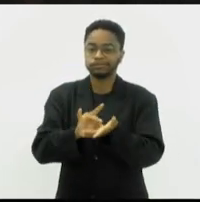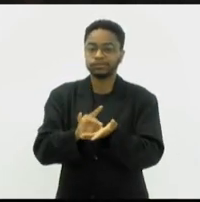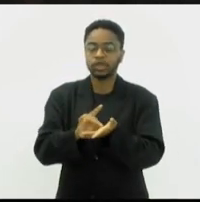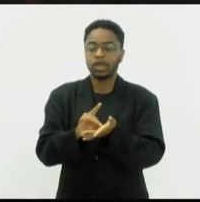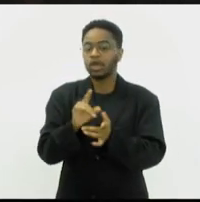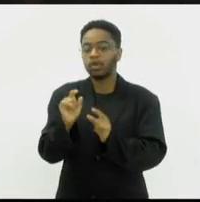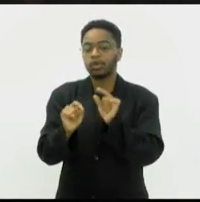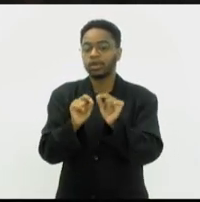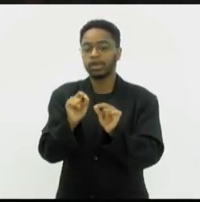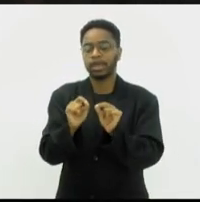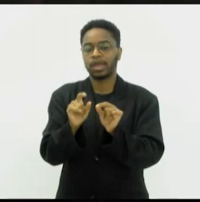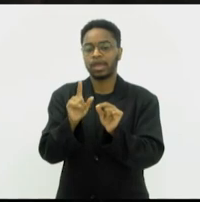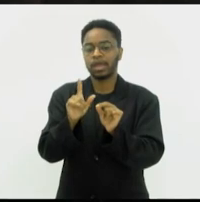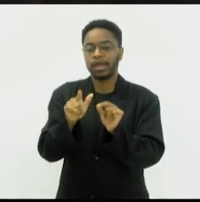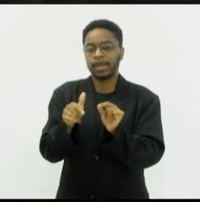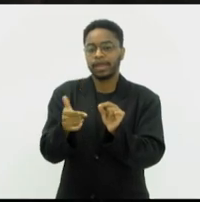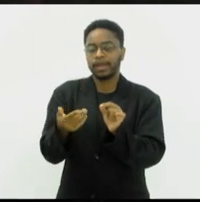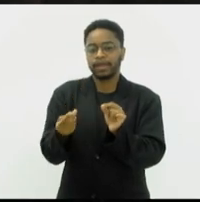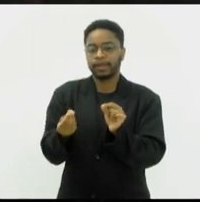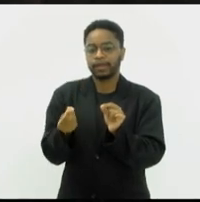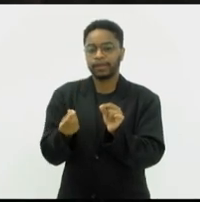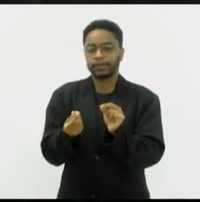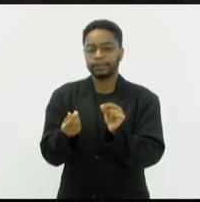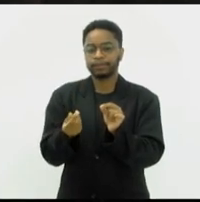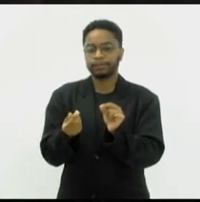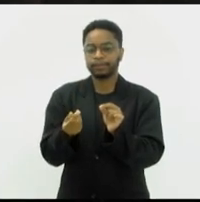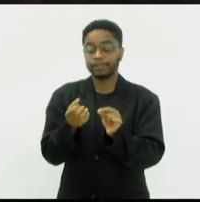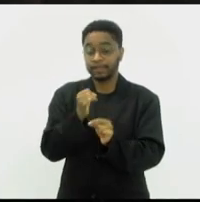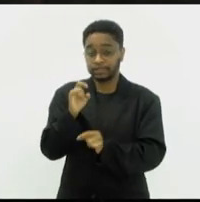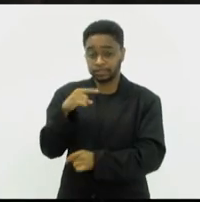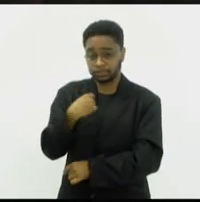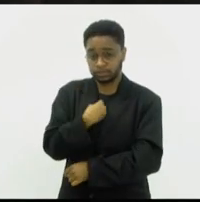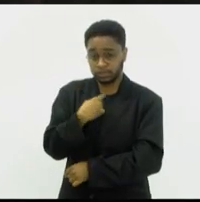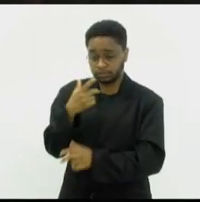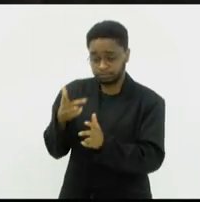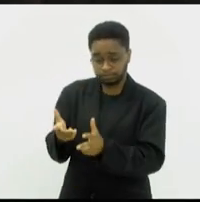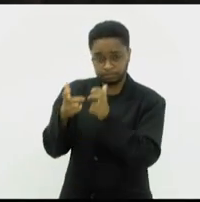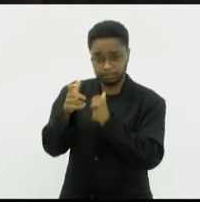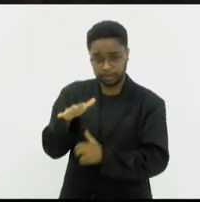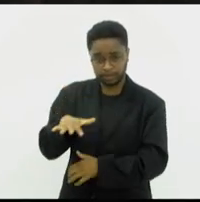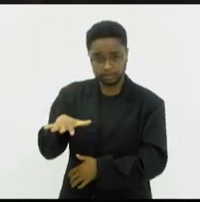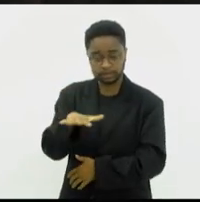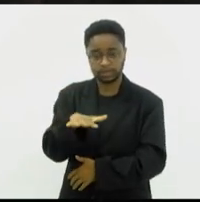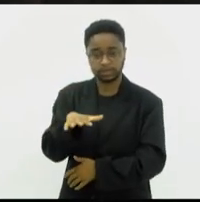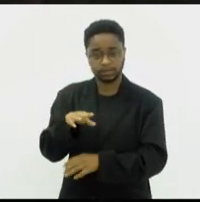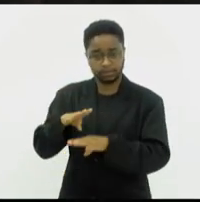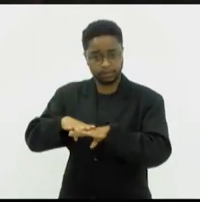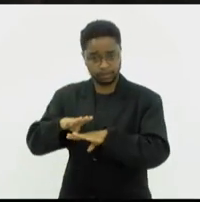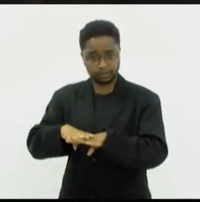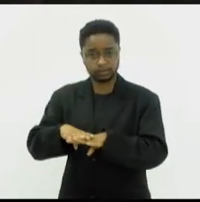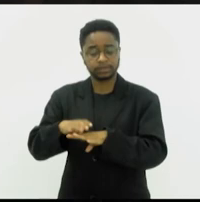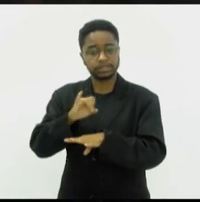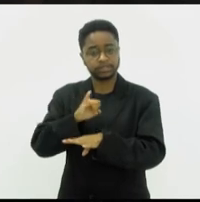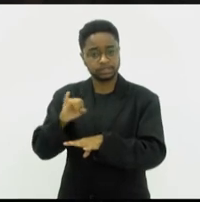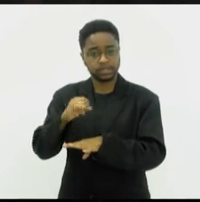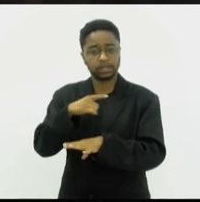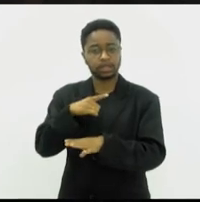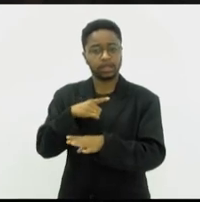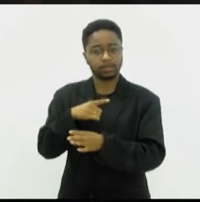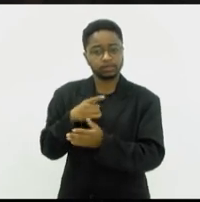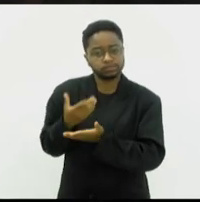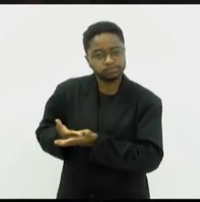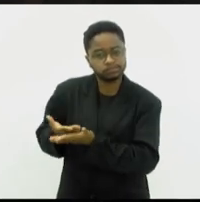Algo que, visto com o rigor e a precisão